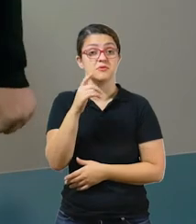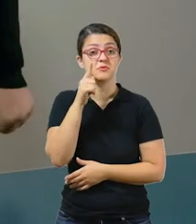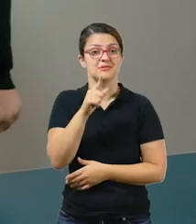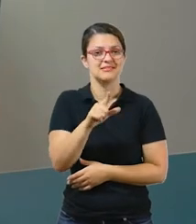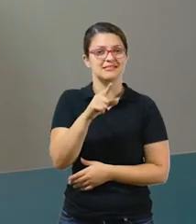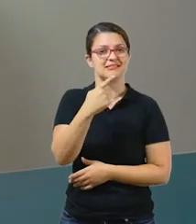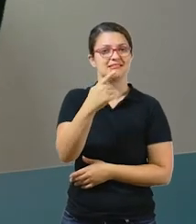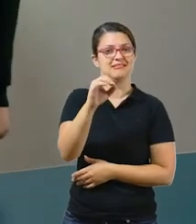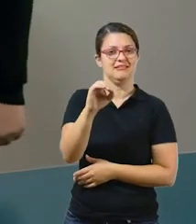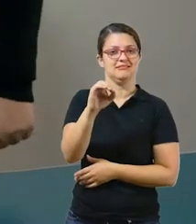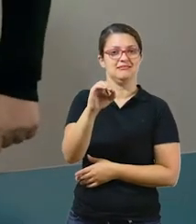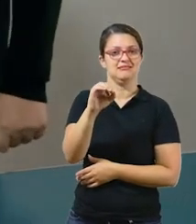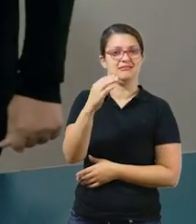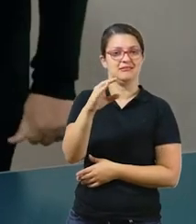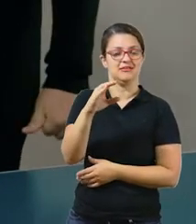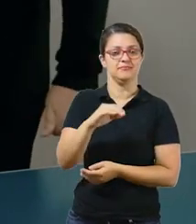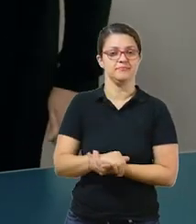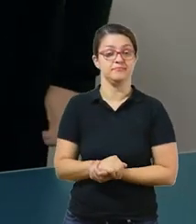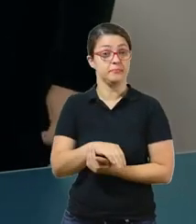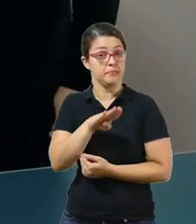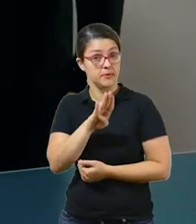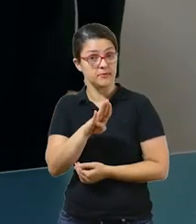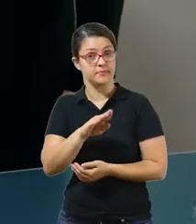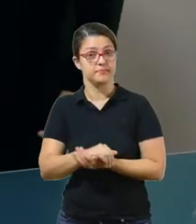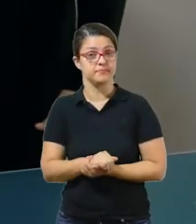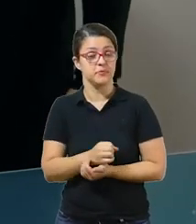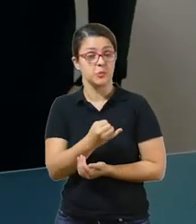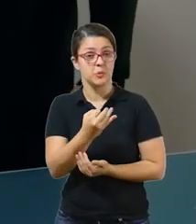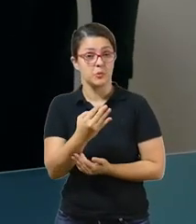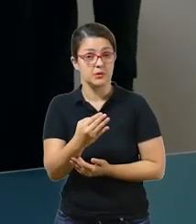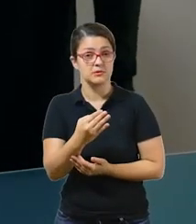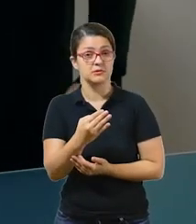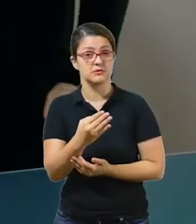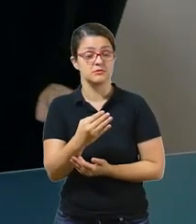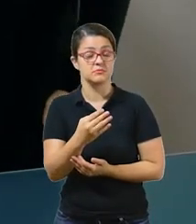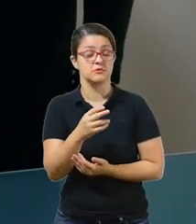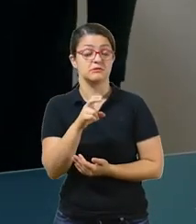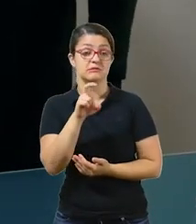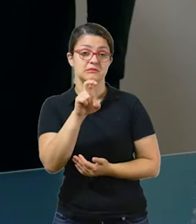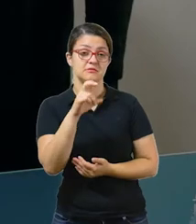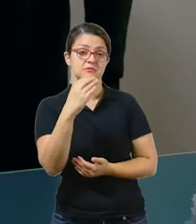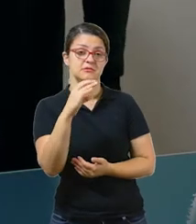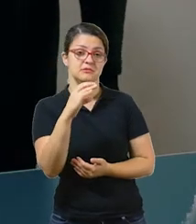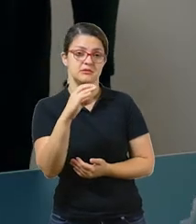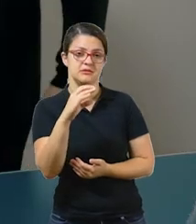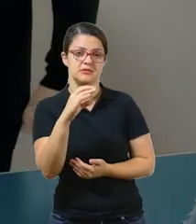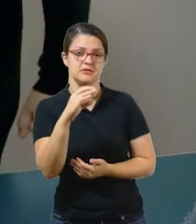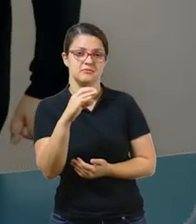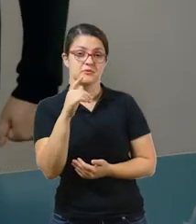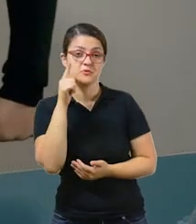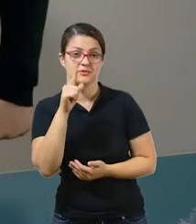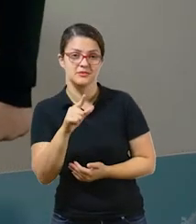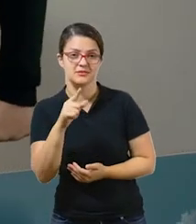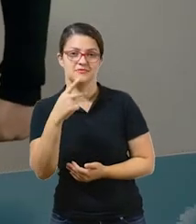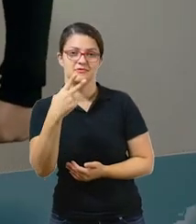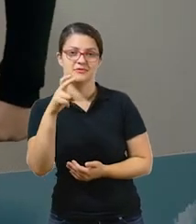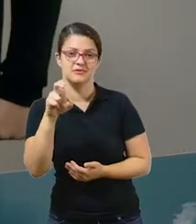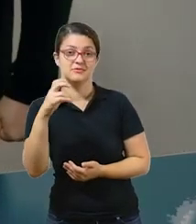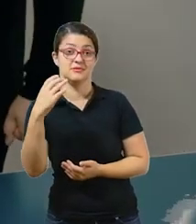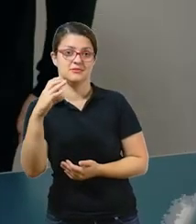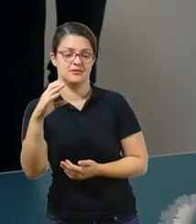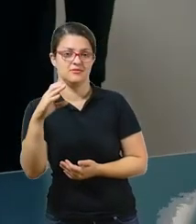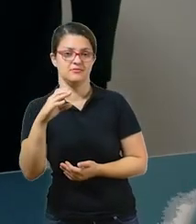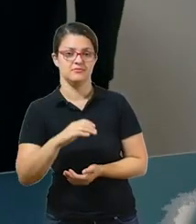,10 centavos? B. Quantas moedas de 0,05 centavos precisamos para obter 0,25 centavos?